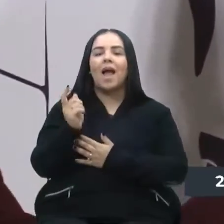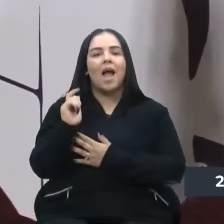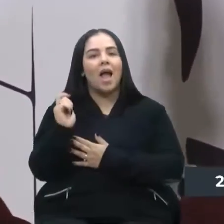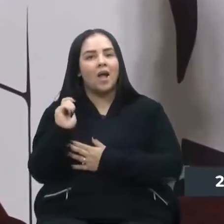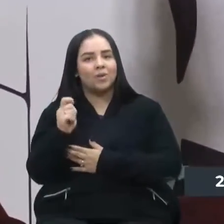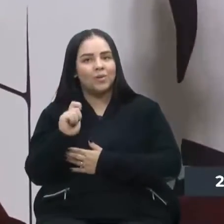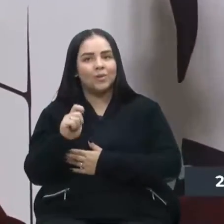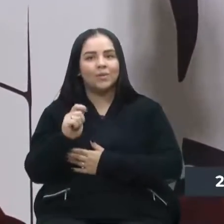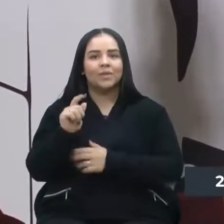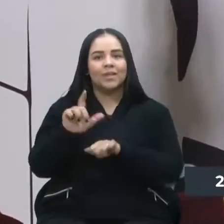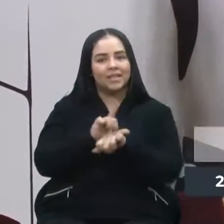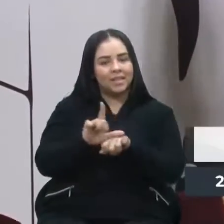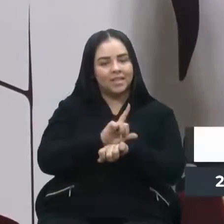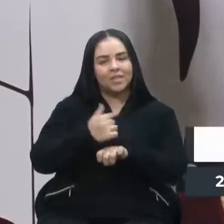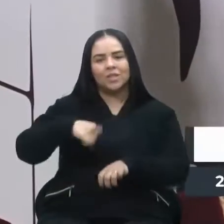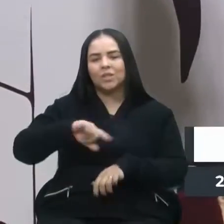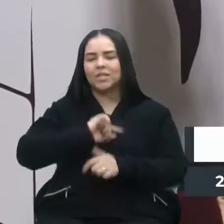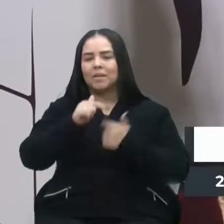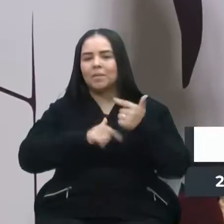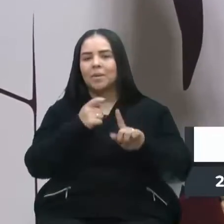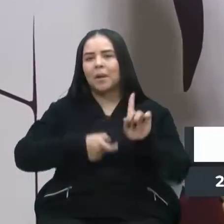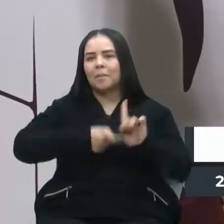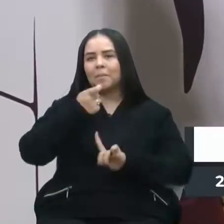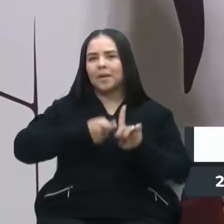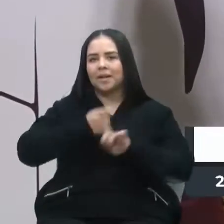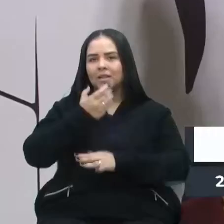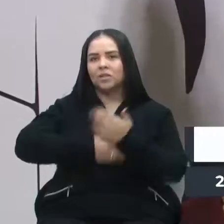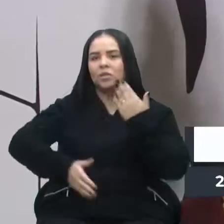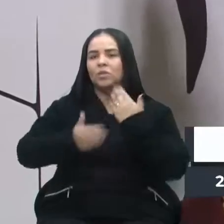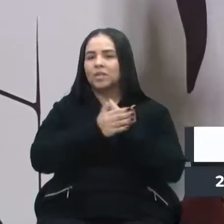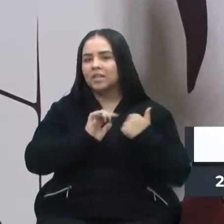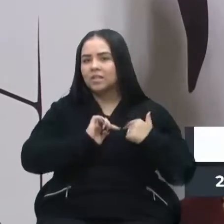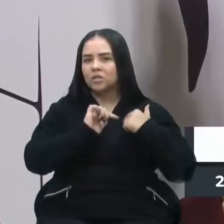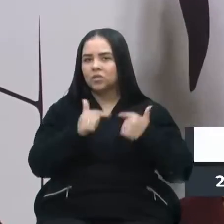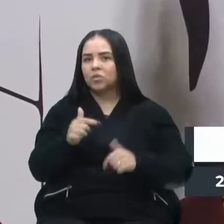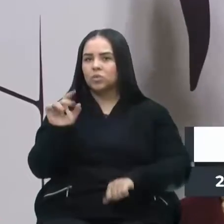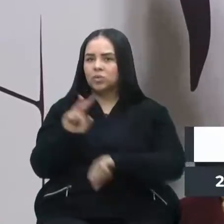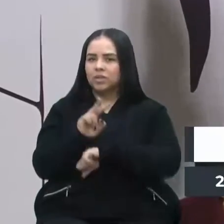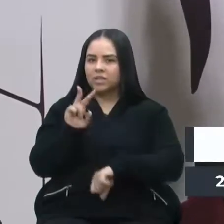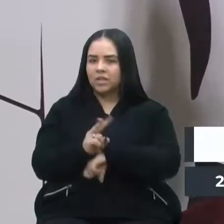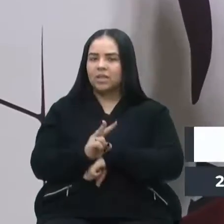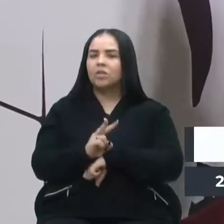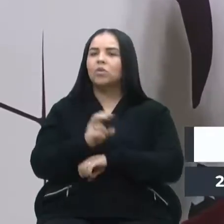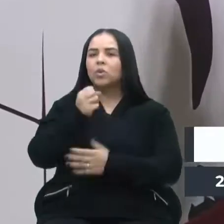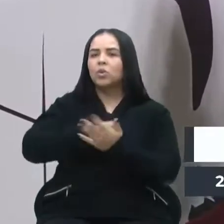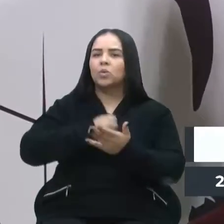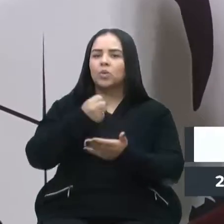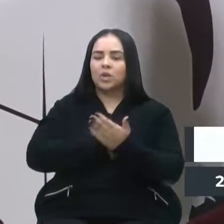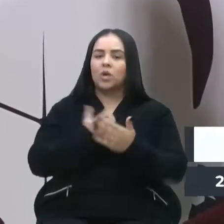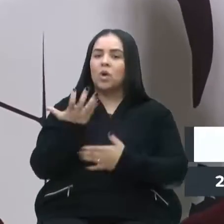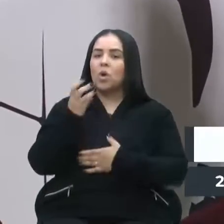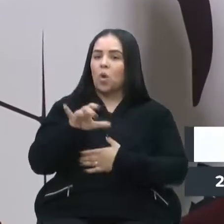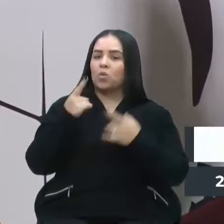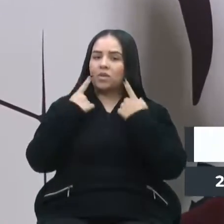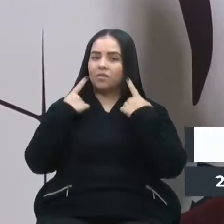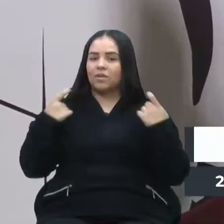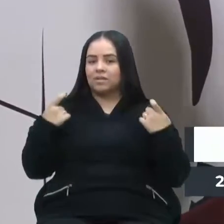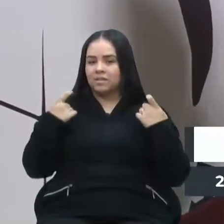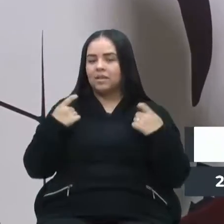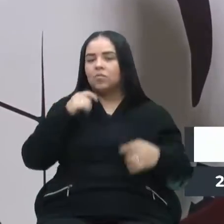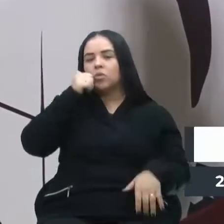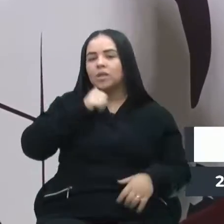Lilás, onde a gente trabalha o mês inteiro ações de prevenção e combate à violência contra as mulheres. Então, eu acabei